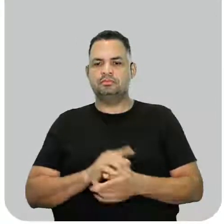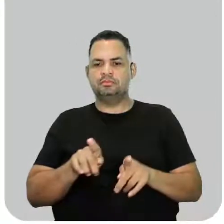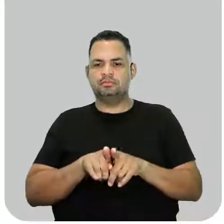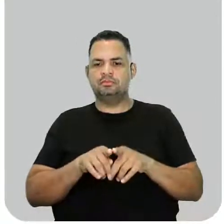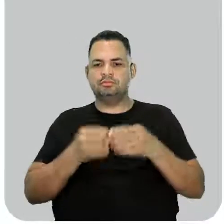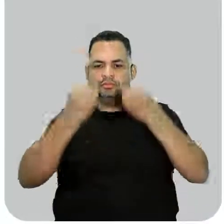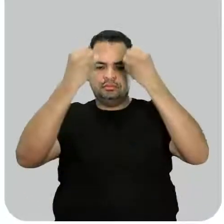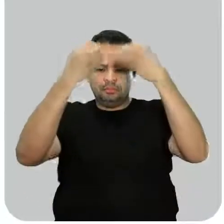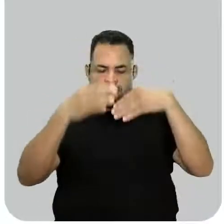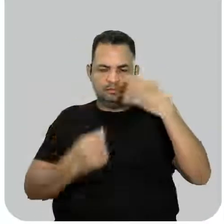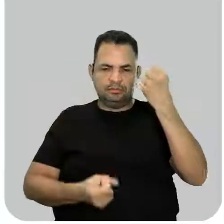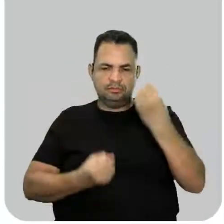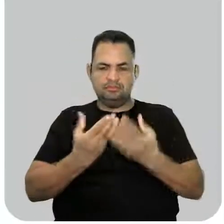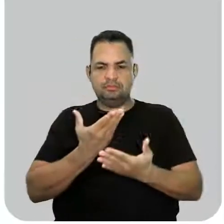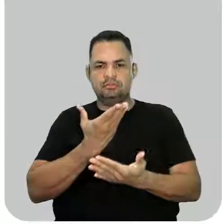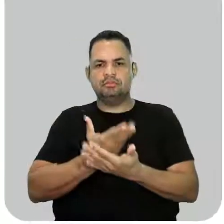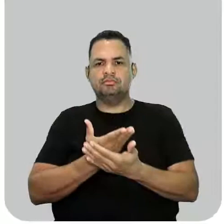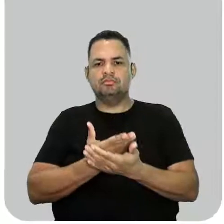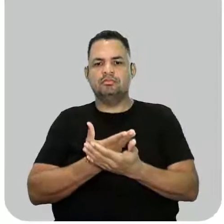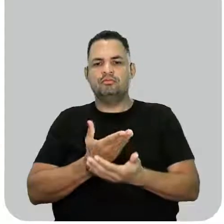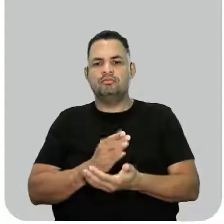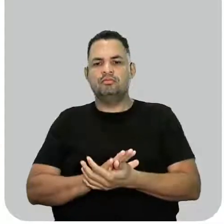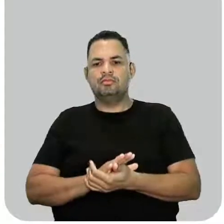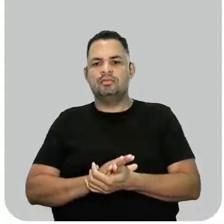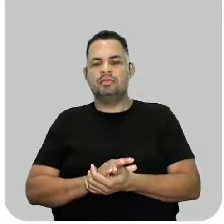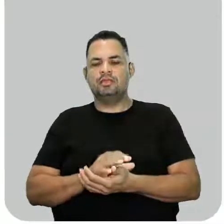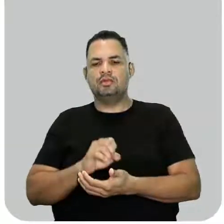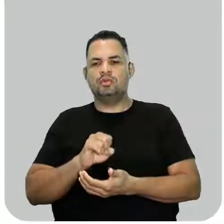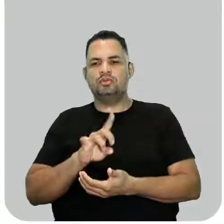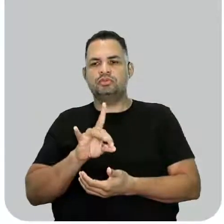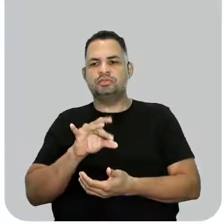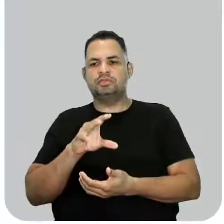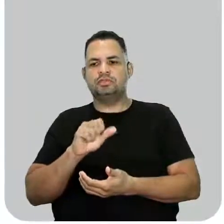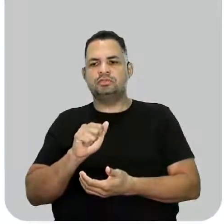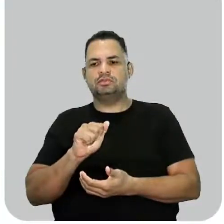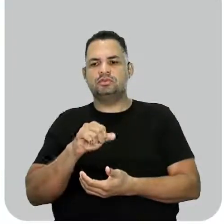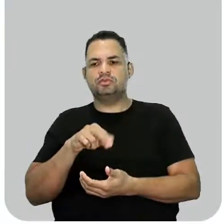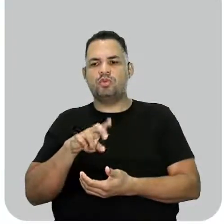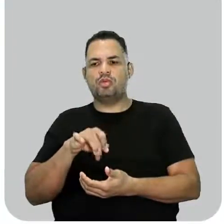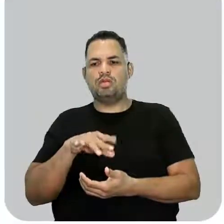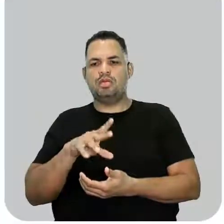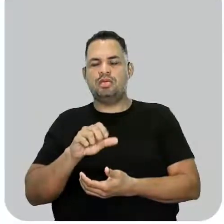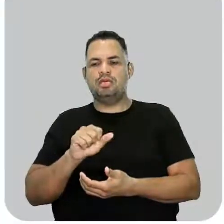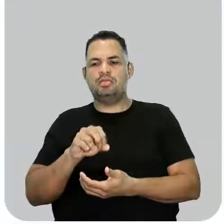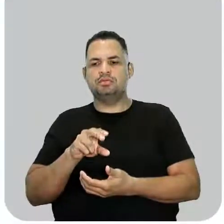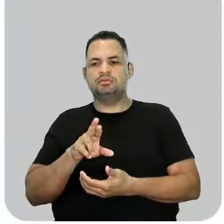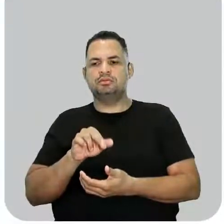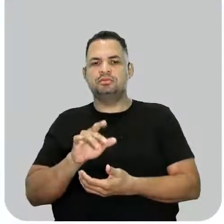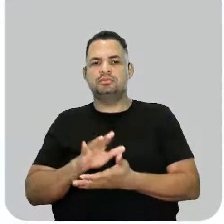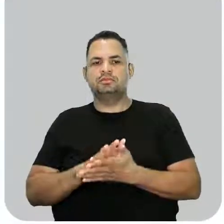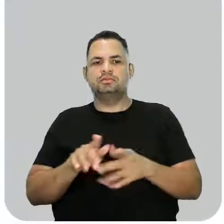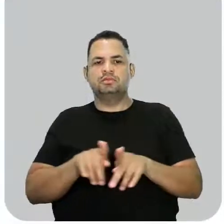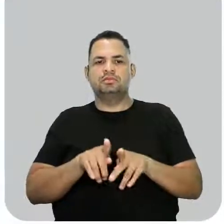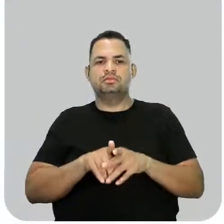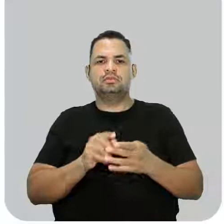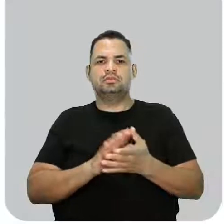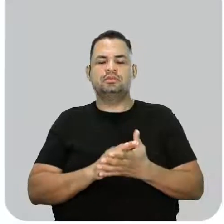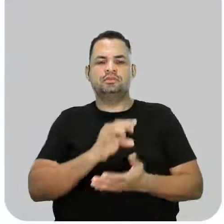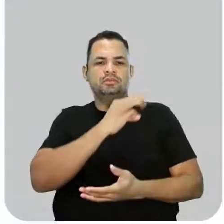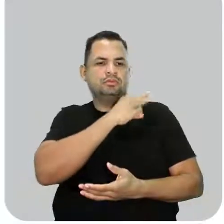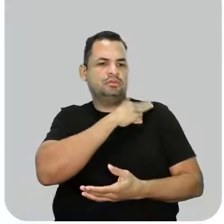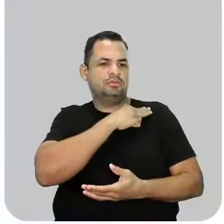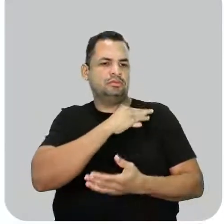abordamos alguns estudos sobre as usinas nucleares. No terceiro ano, nós temos as funções